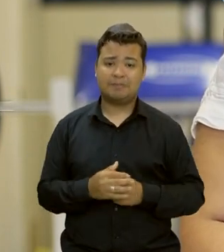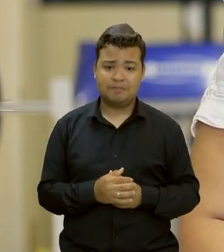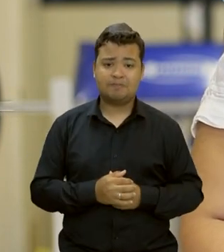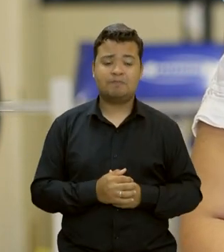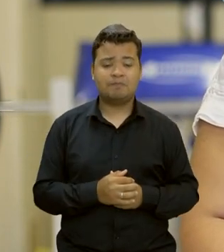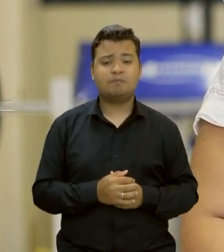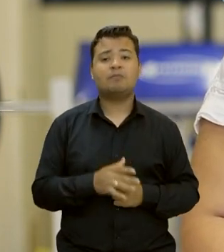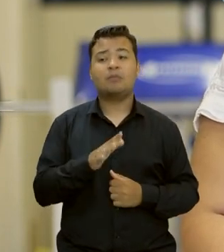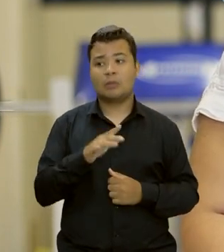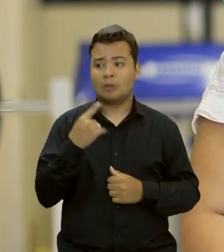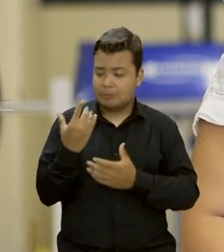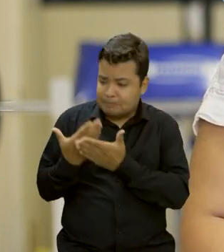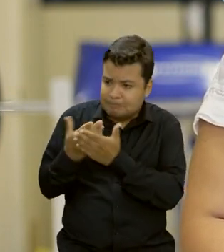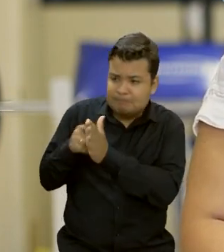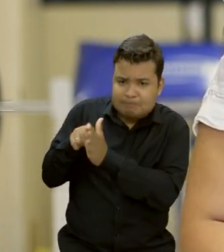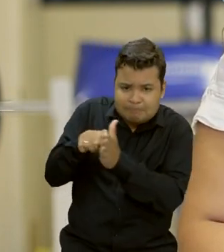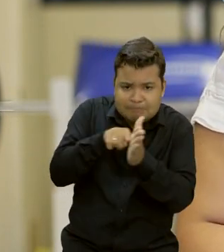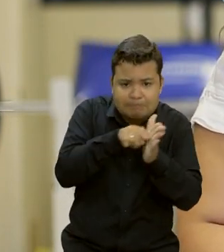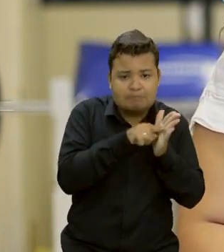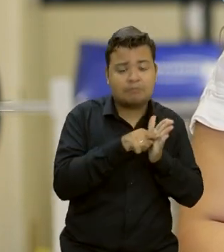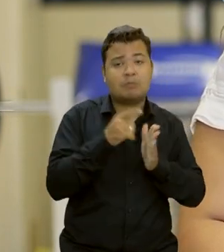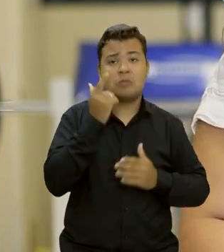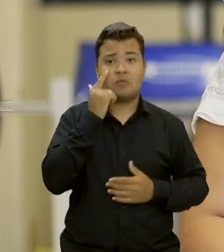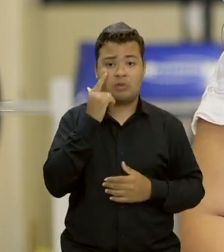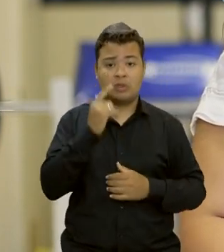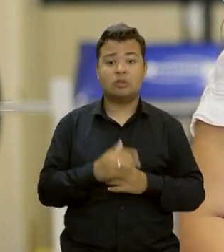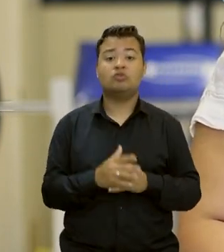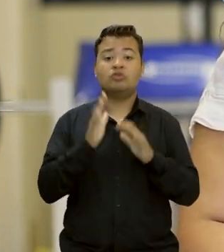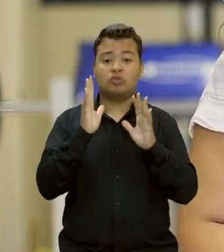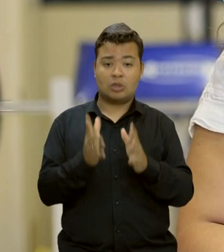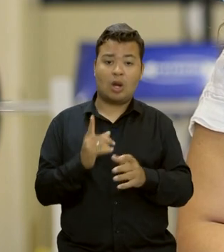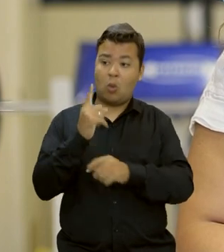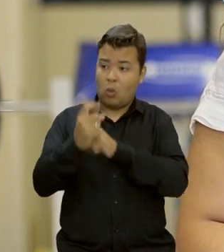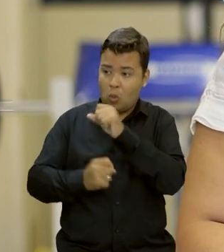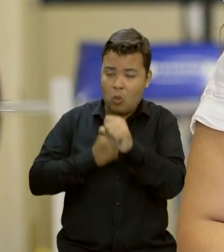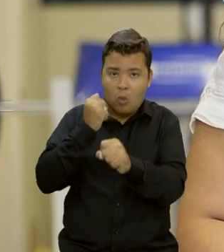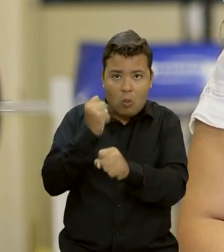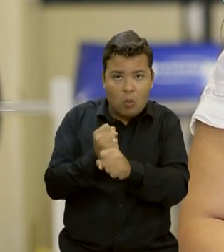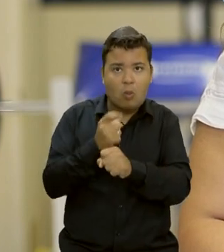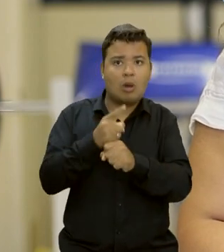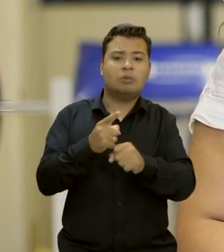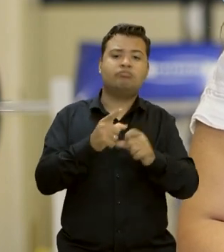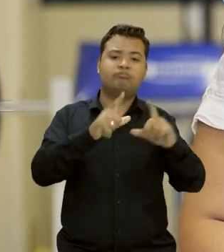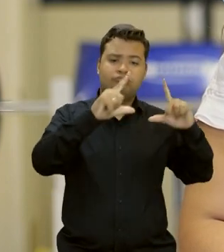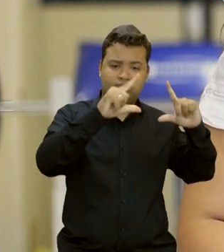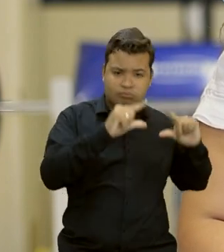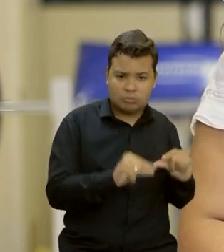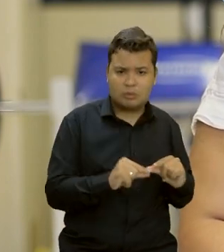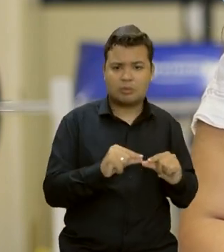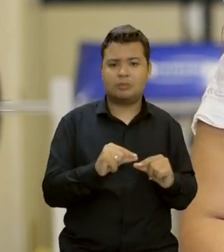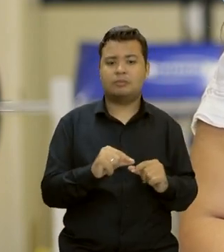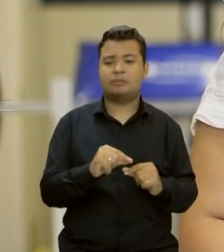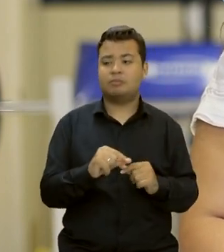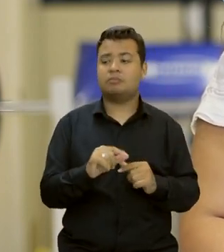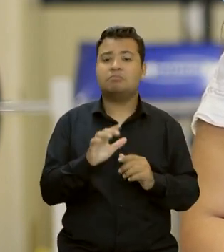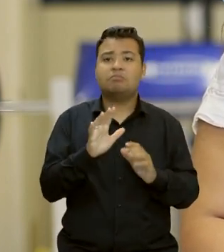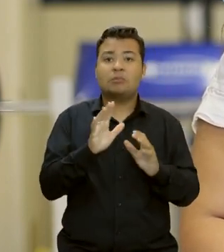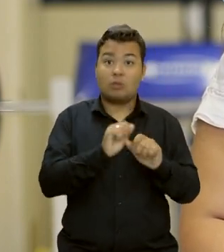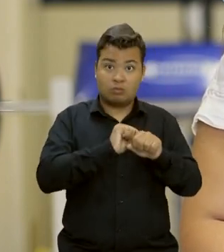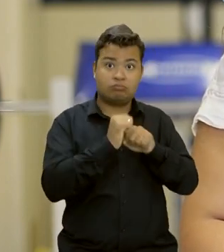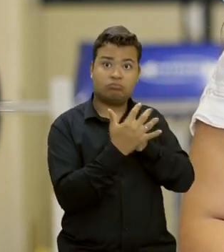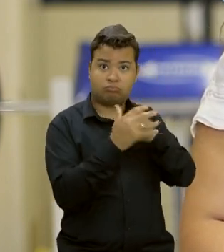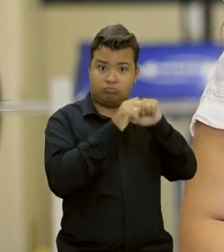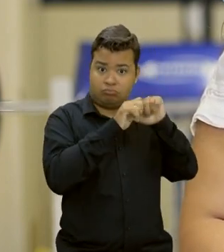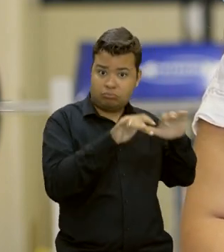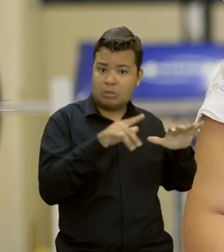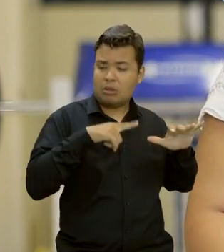realmente tentar entender, já passamos um ano de pandemia, não temos perspectiva prévia de retorno às aulas. O que o